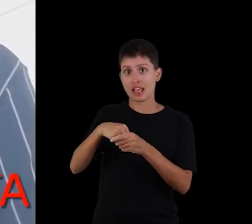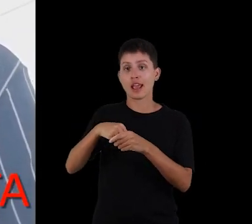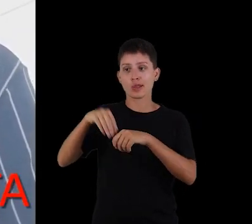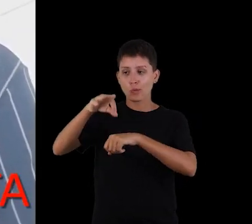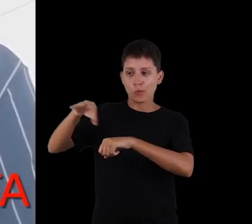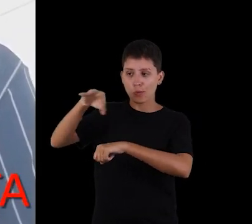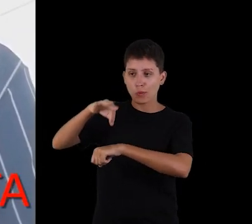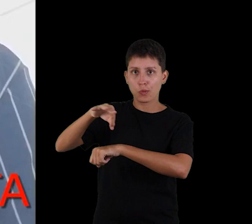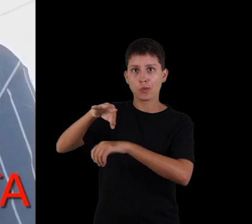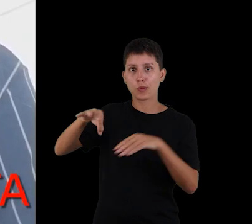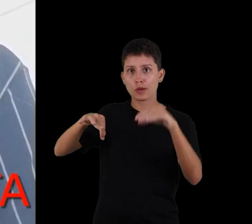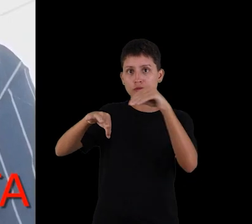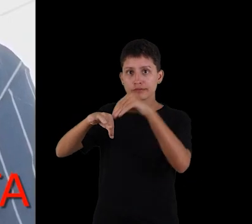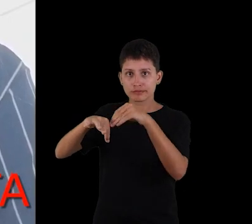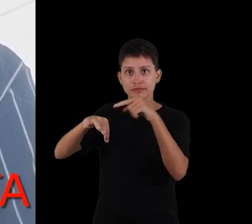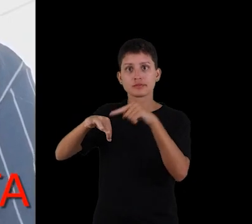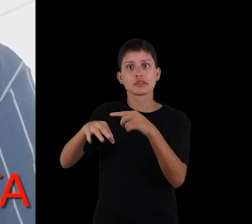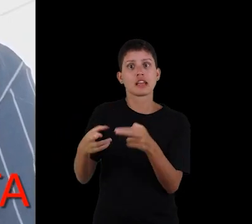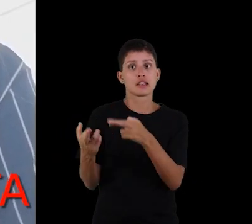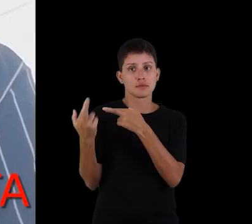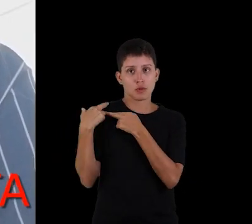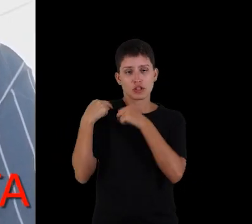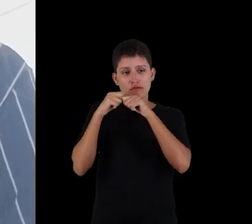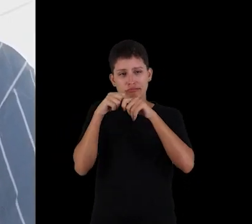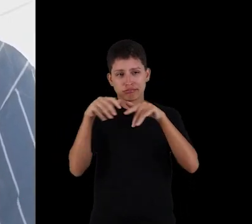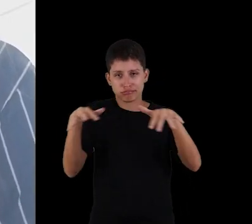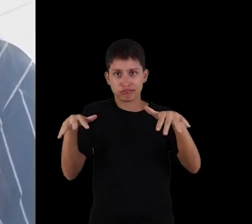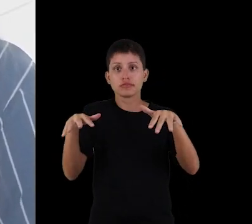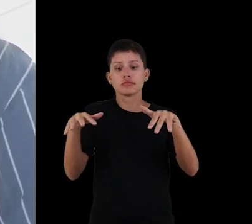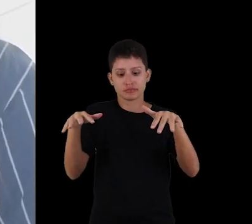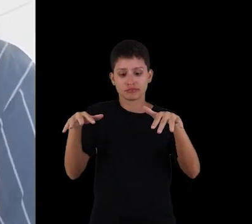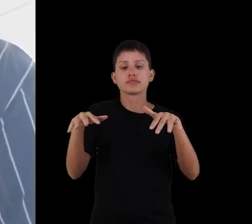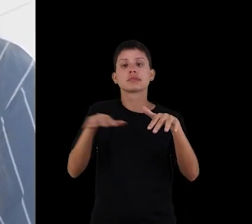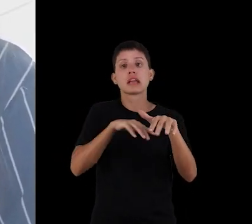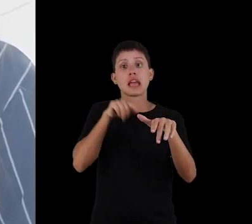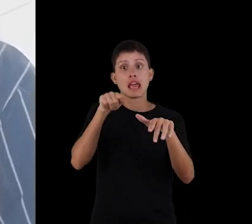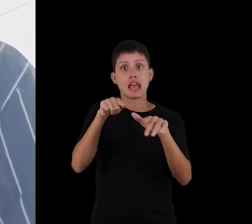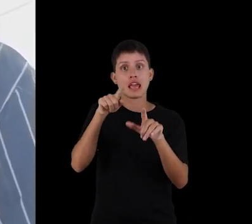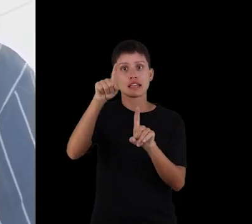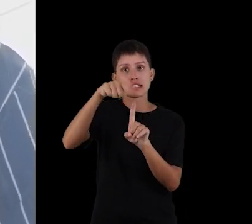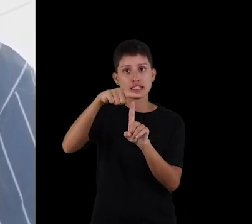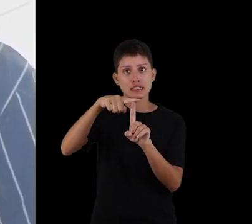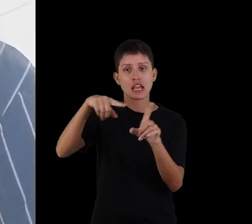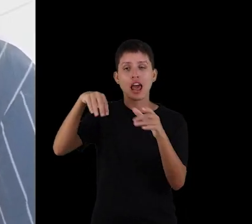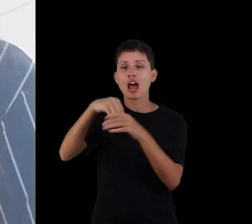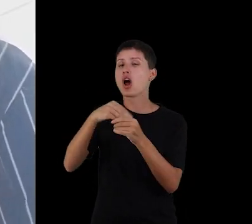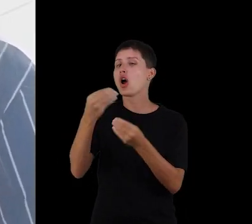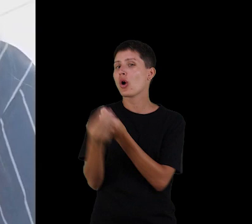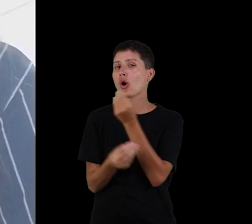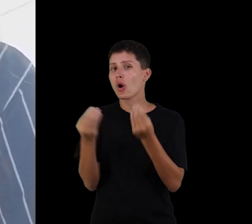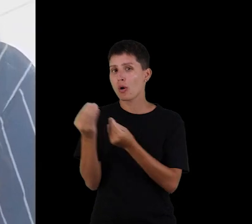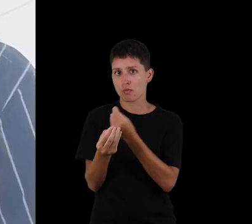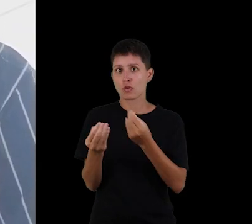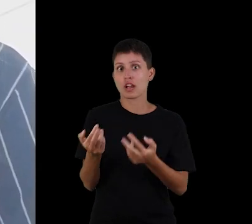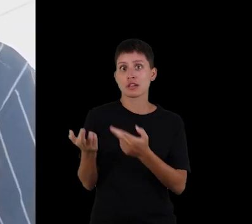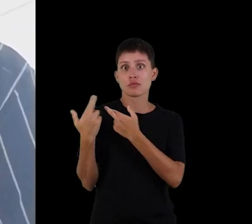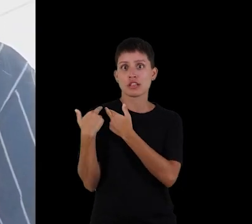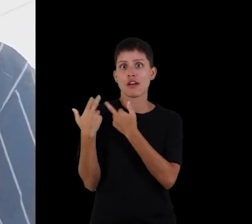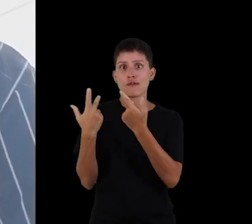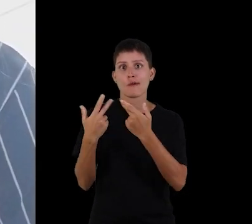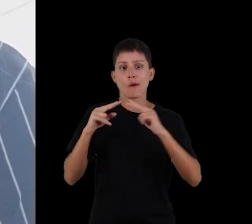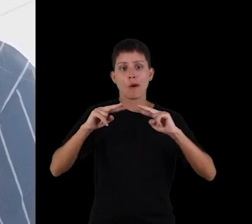interior de insetos, que são os vetores dessa doença também, criatomíneos. E essa forma epimastigota é a forma